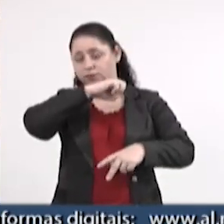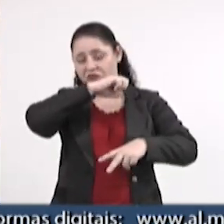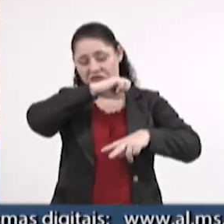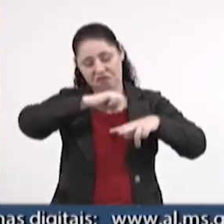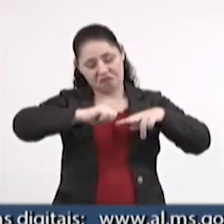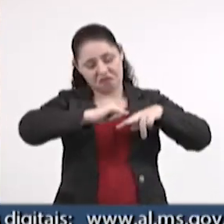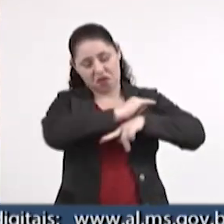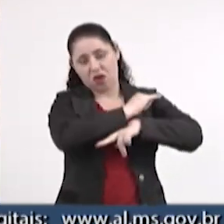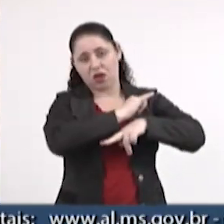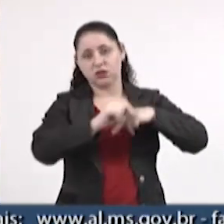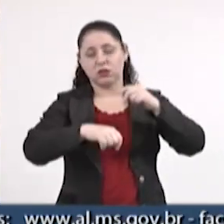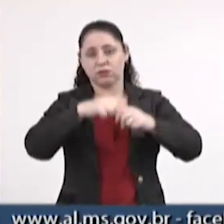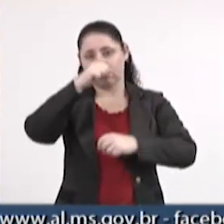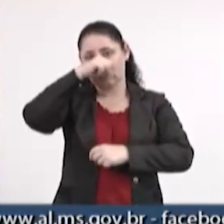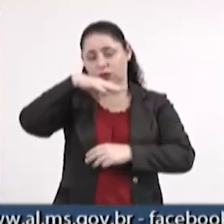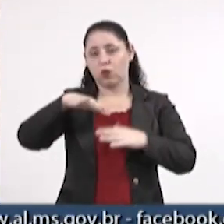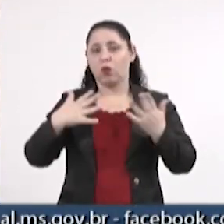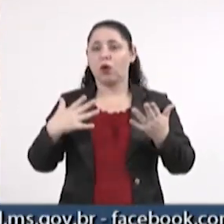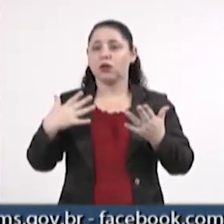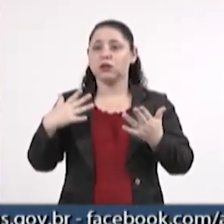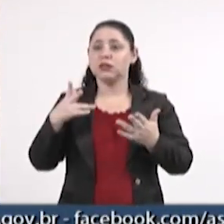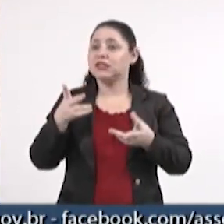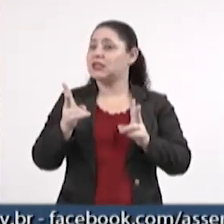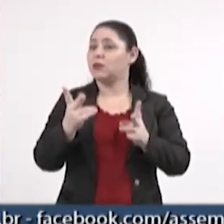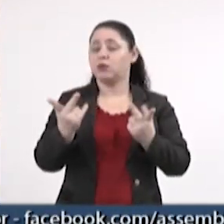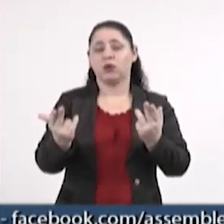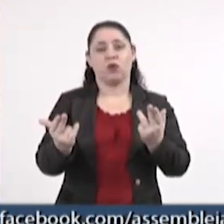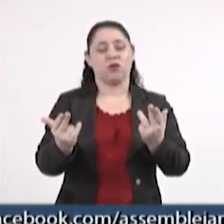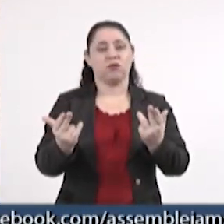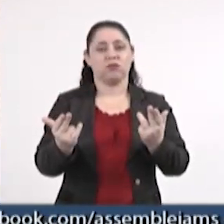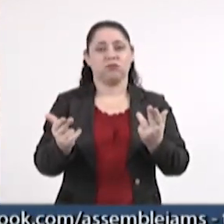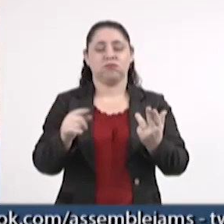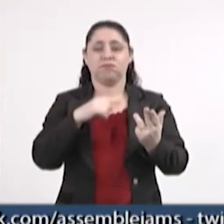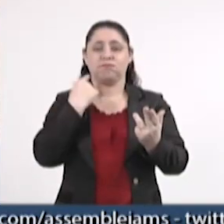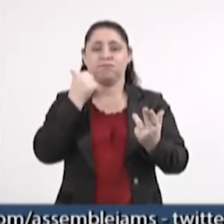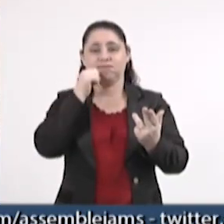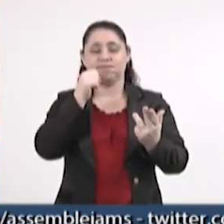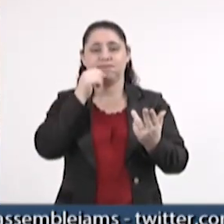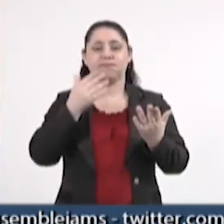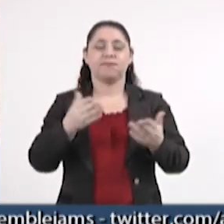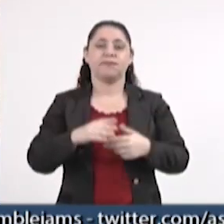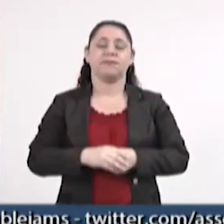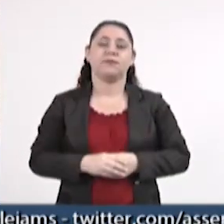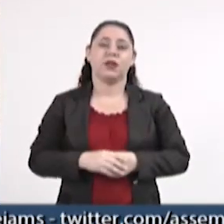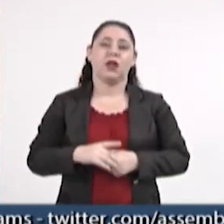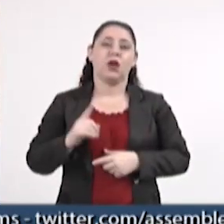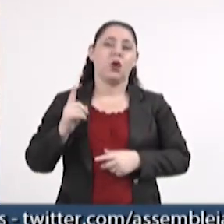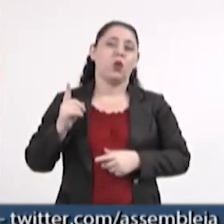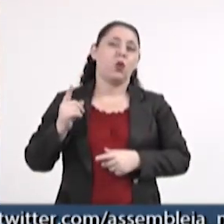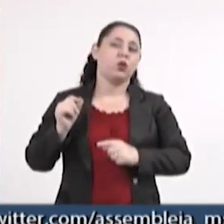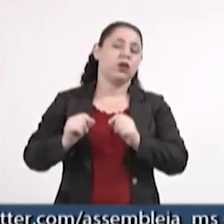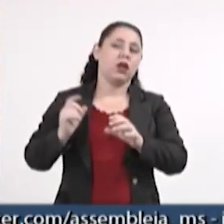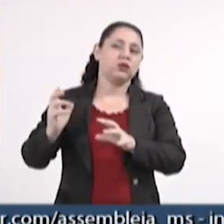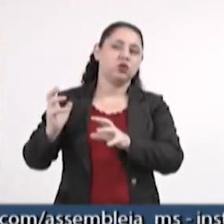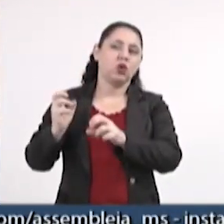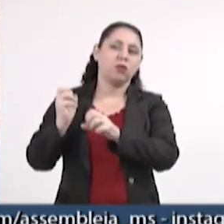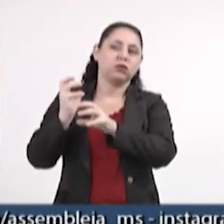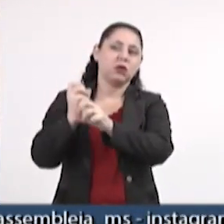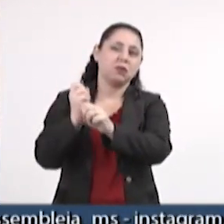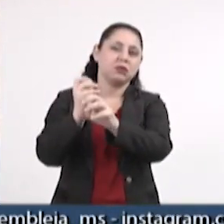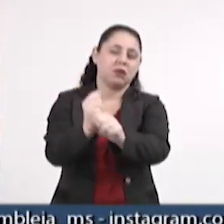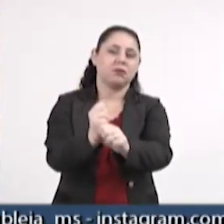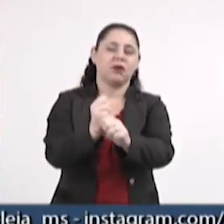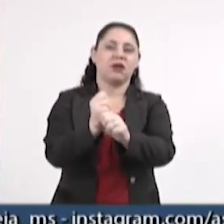E quando a gente atua nos feminicídios, todas as vezes é dessa forma. Então, se há um contínuo de violências, se há um caminho